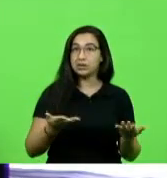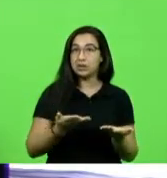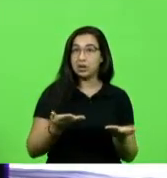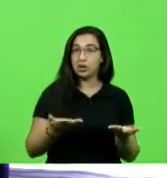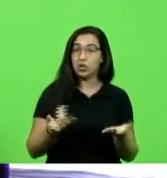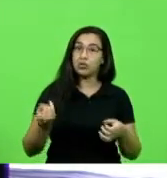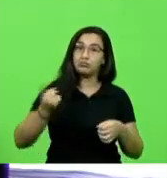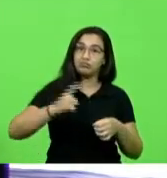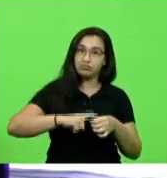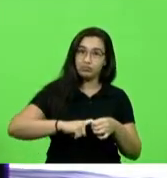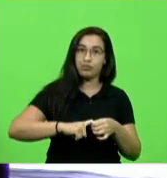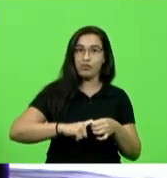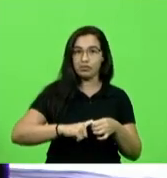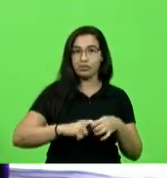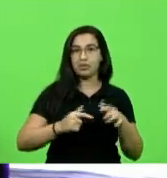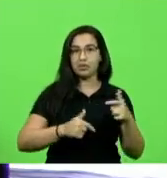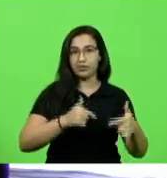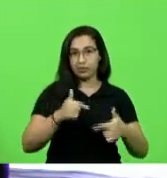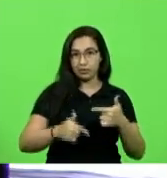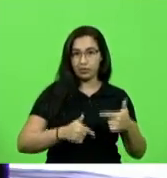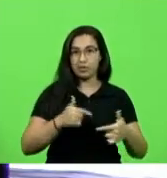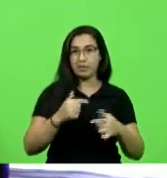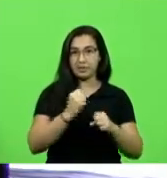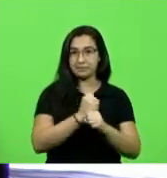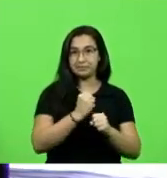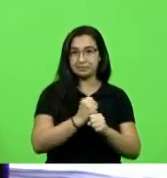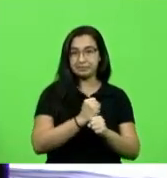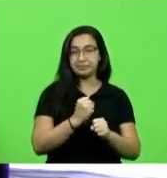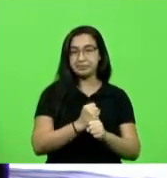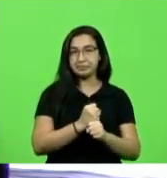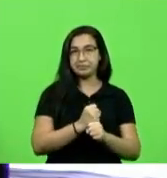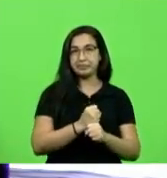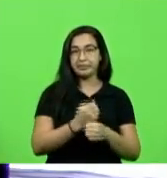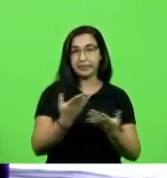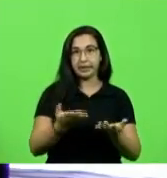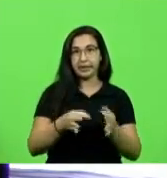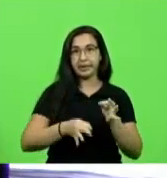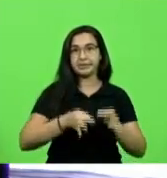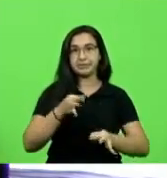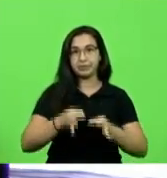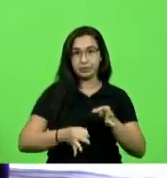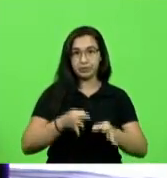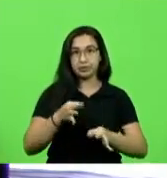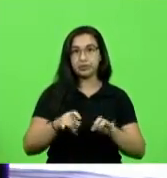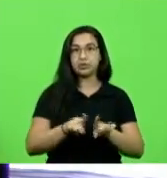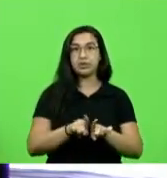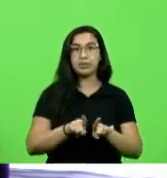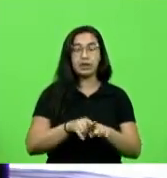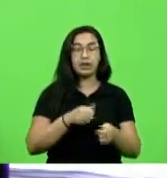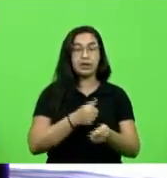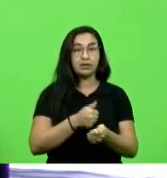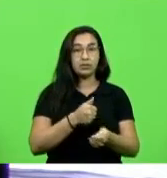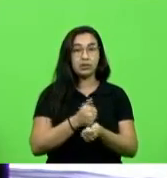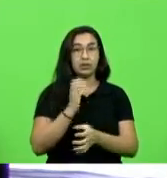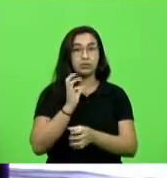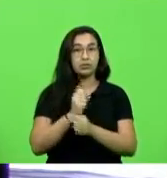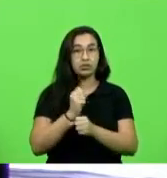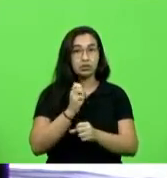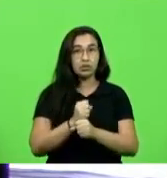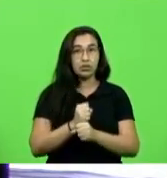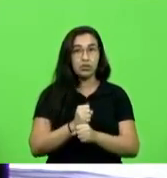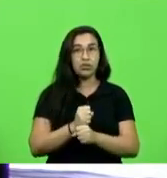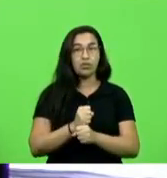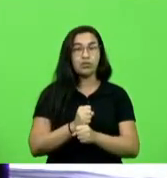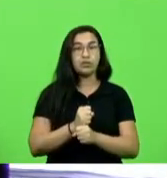retomada dos trabalhos após o embrólio jurídico e do tribunal de contas que por